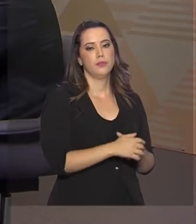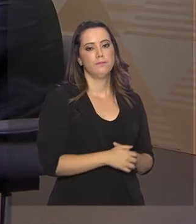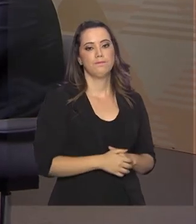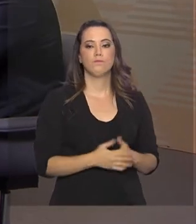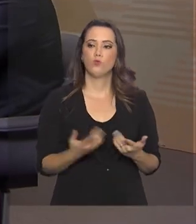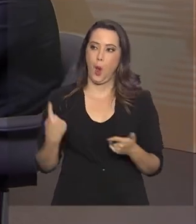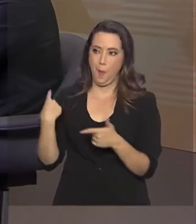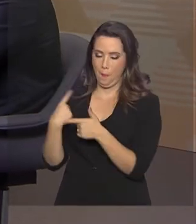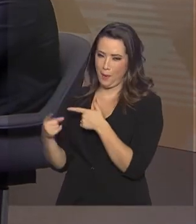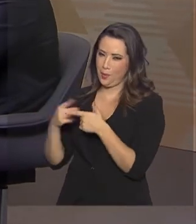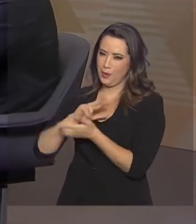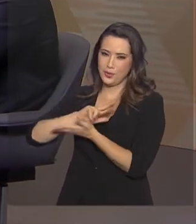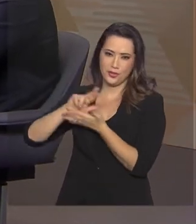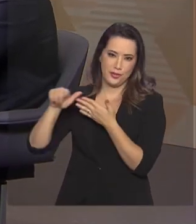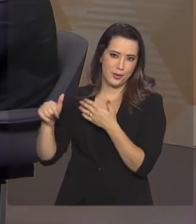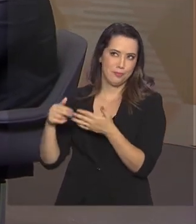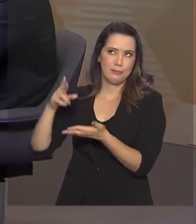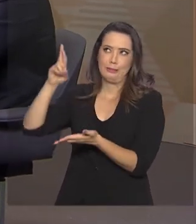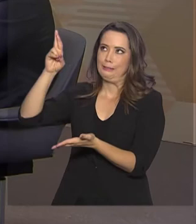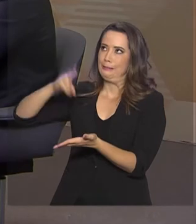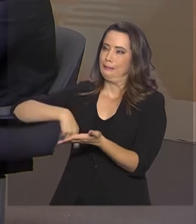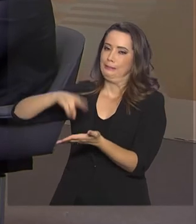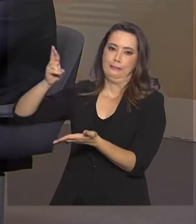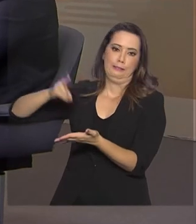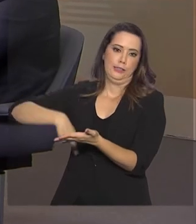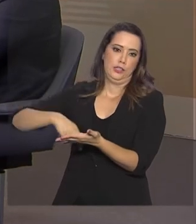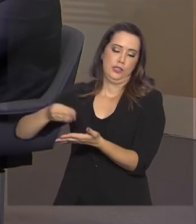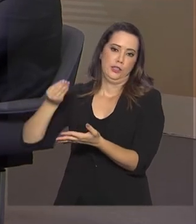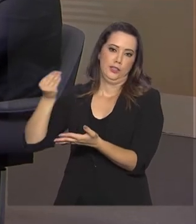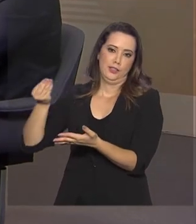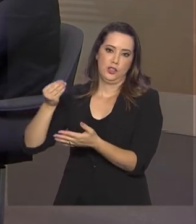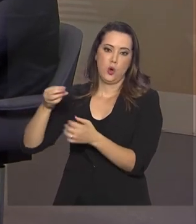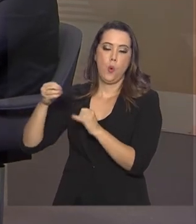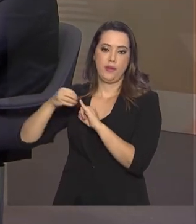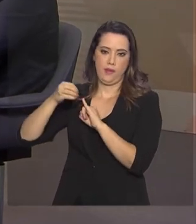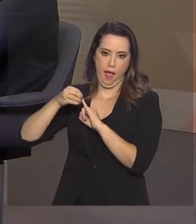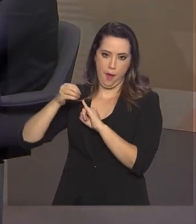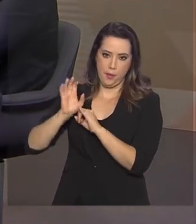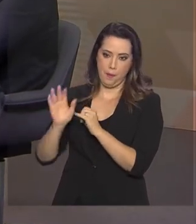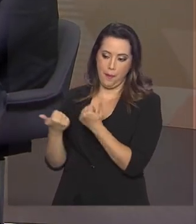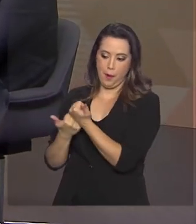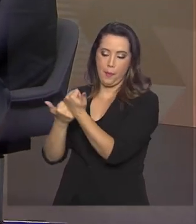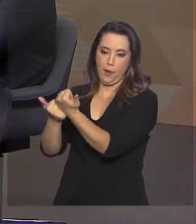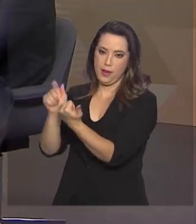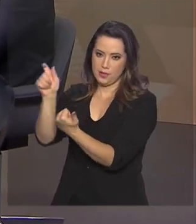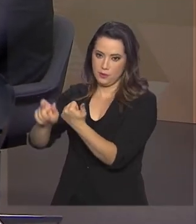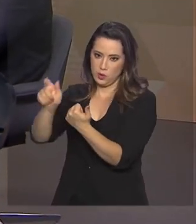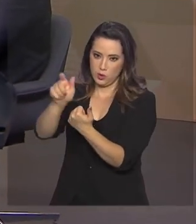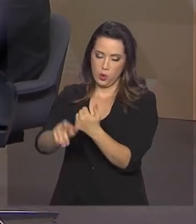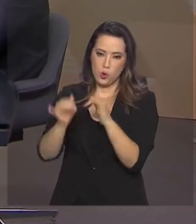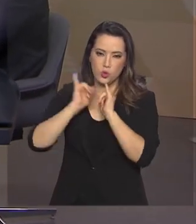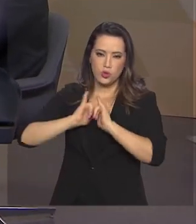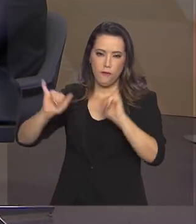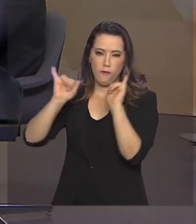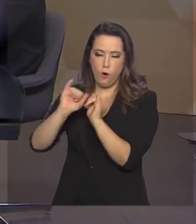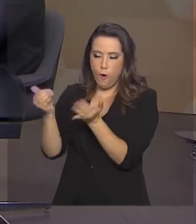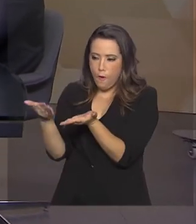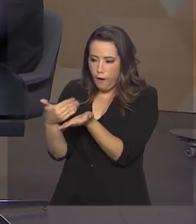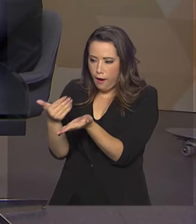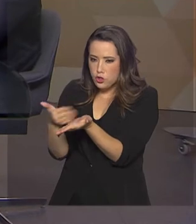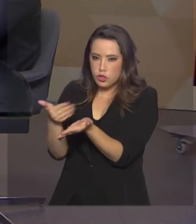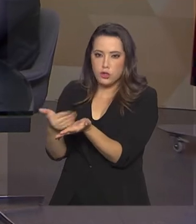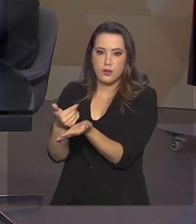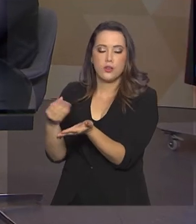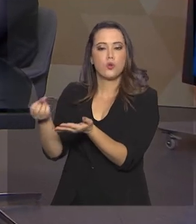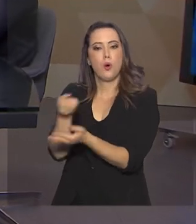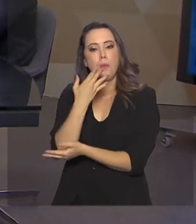-papão de muita gente é a tal da redação, né? O INEP, para ajudar esses candidatos, divulgou uma cartilha de como